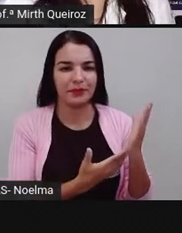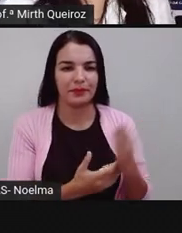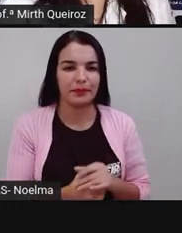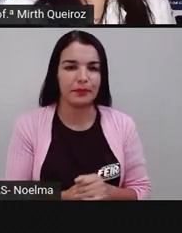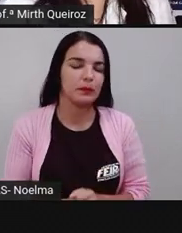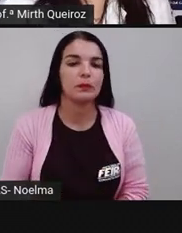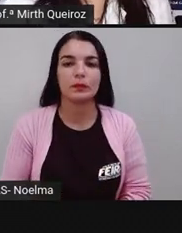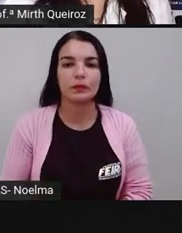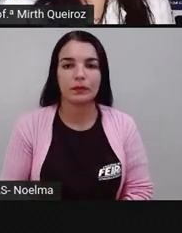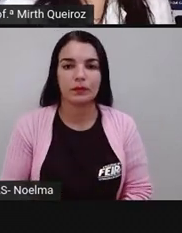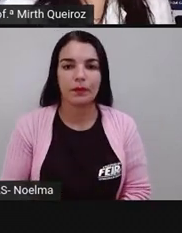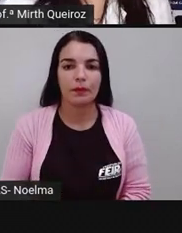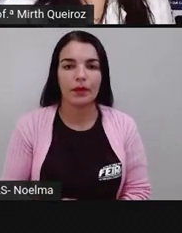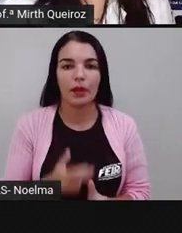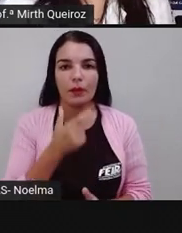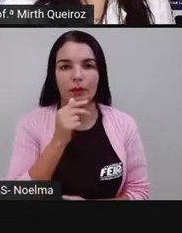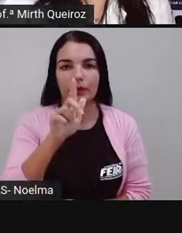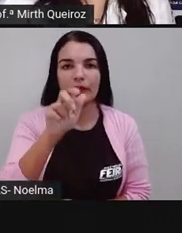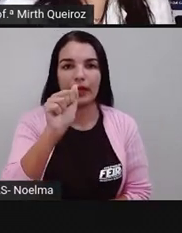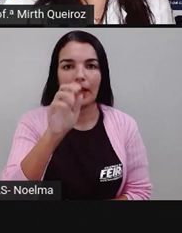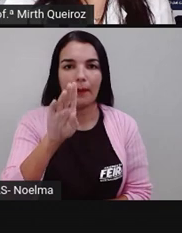Cantada aí por Gabriel Castro.